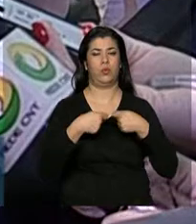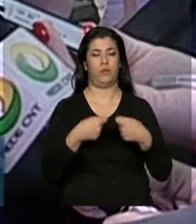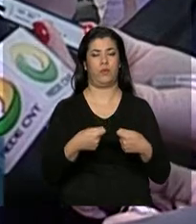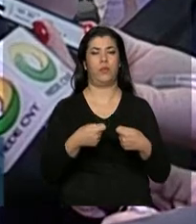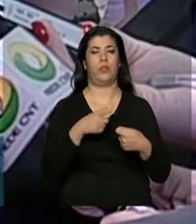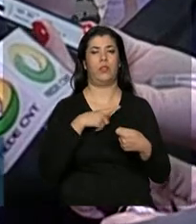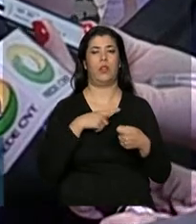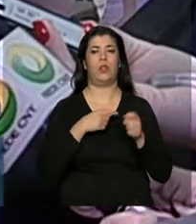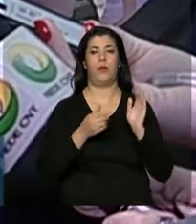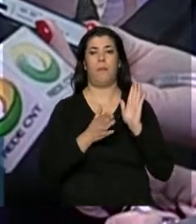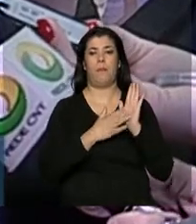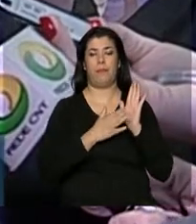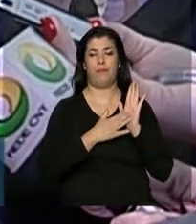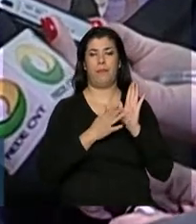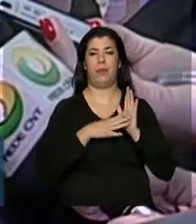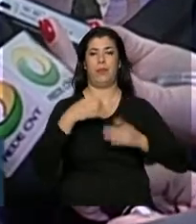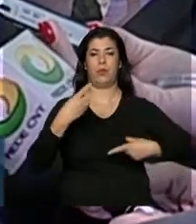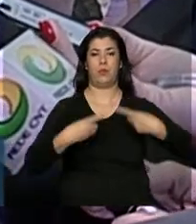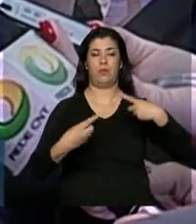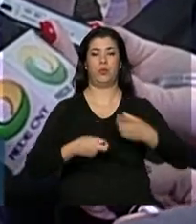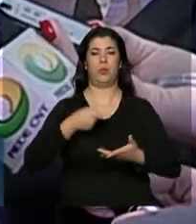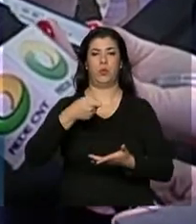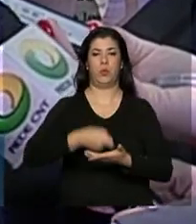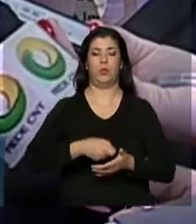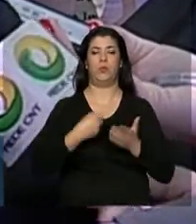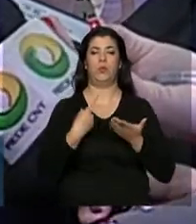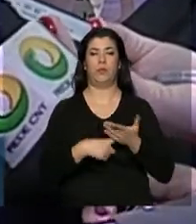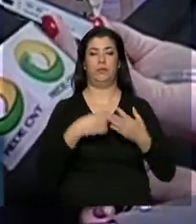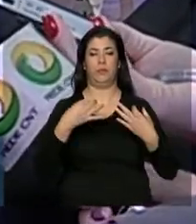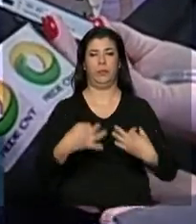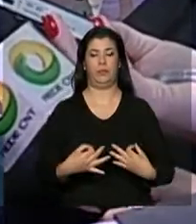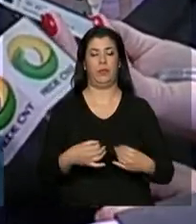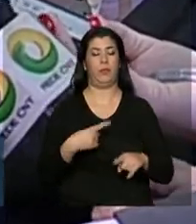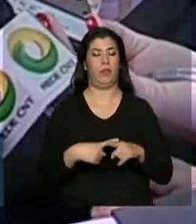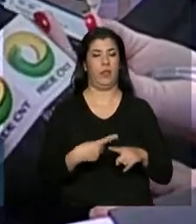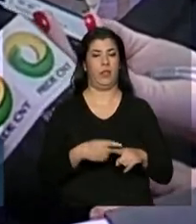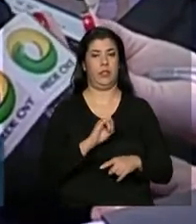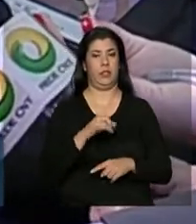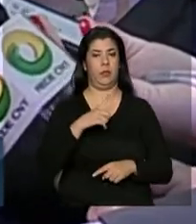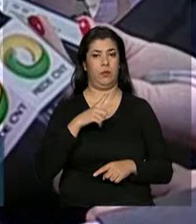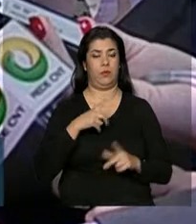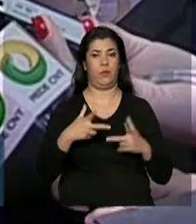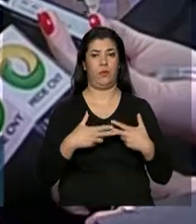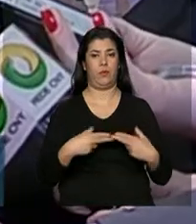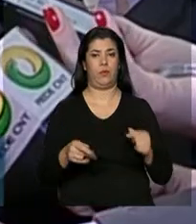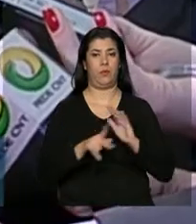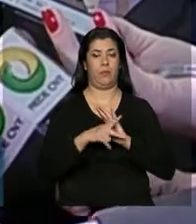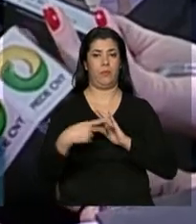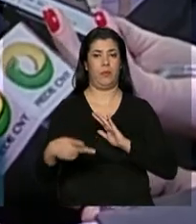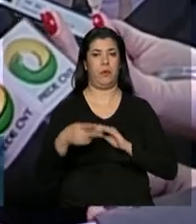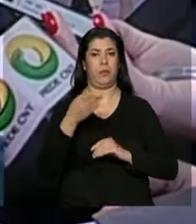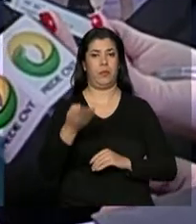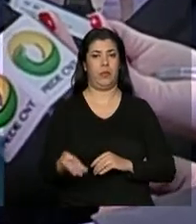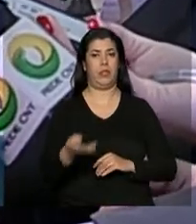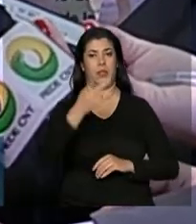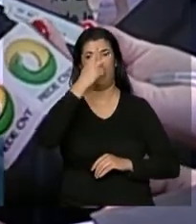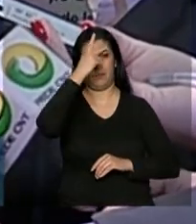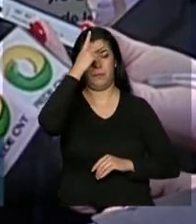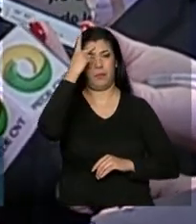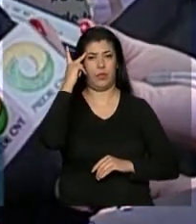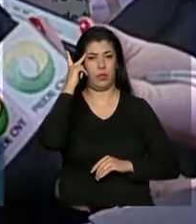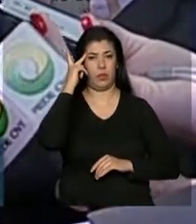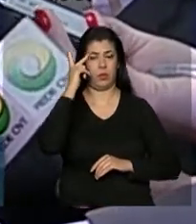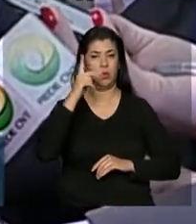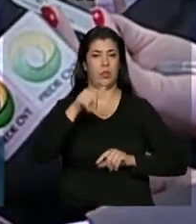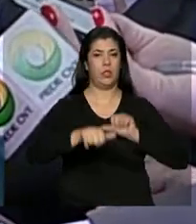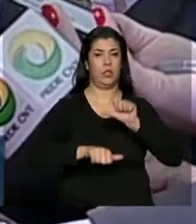propor políticas afirmativas. Porque se você não criar condições para que ele mude de situação,